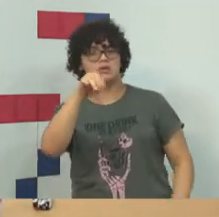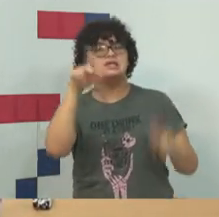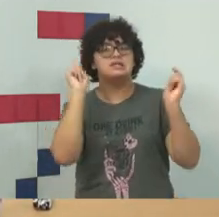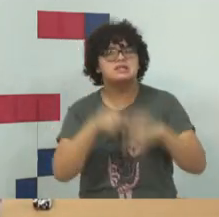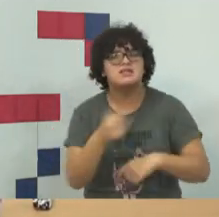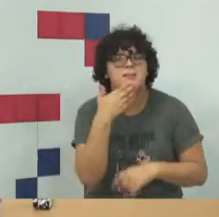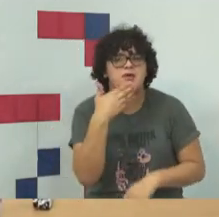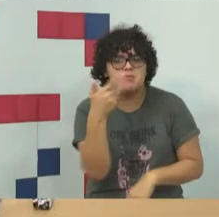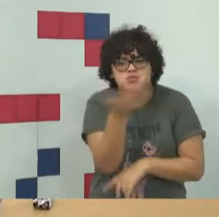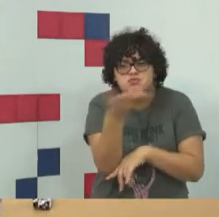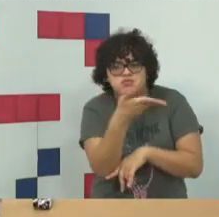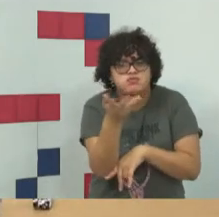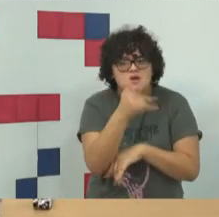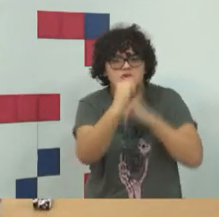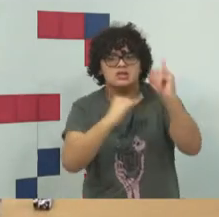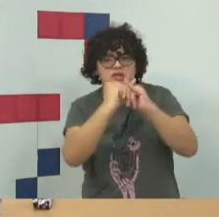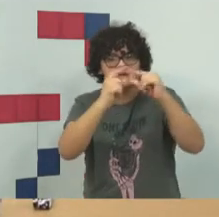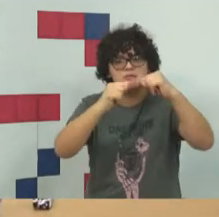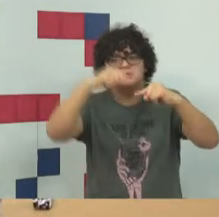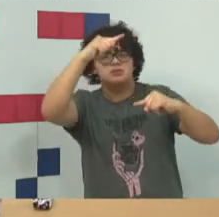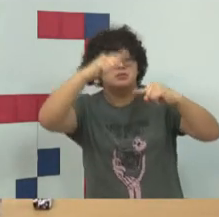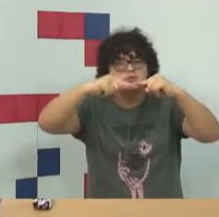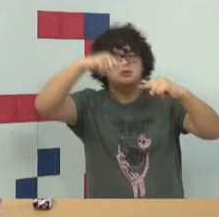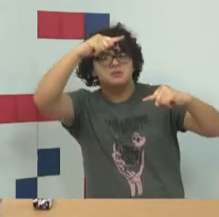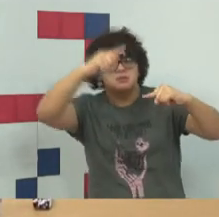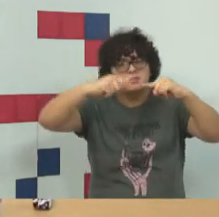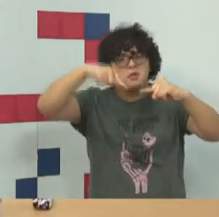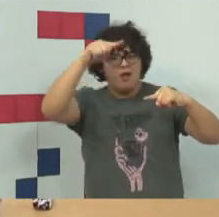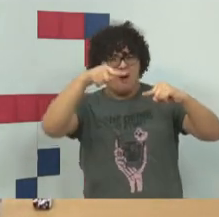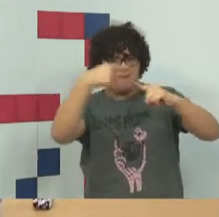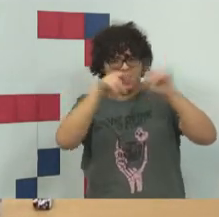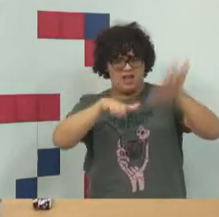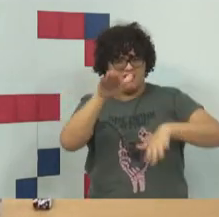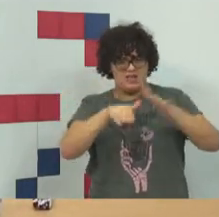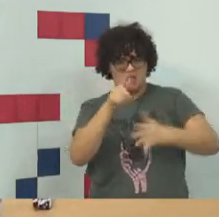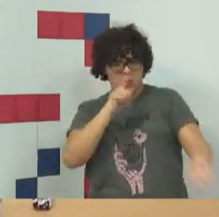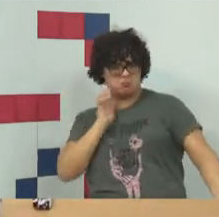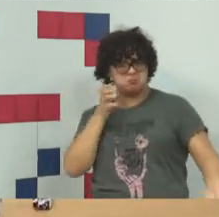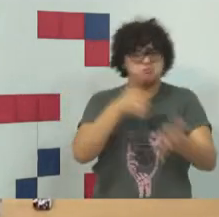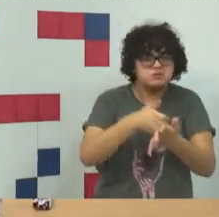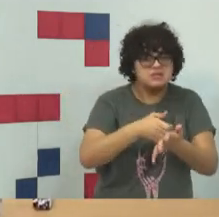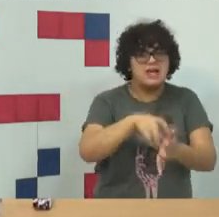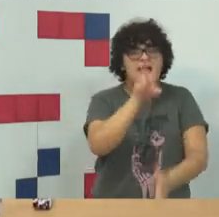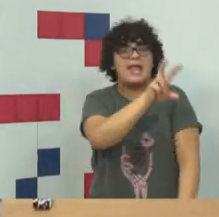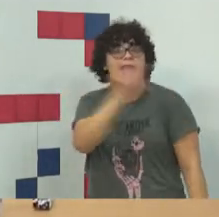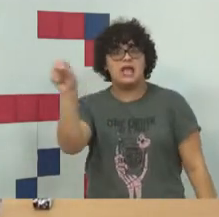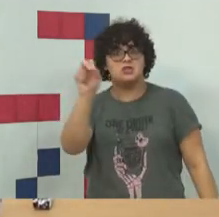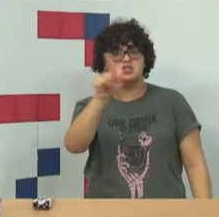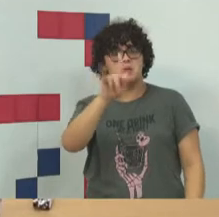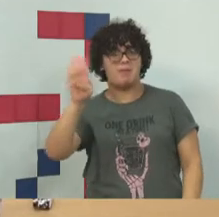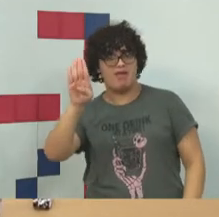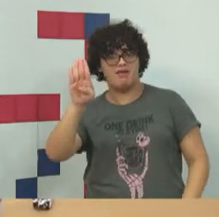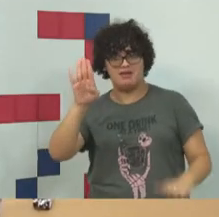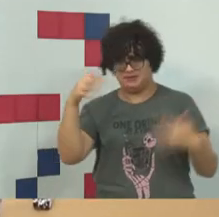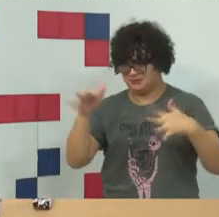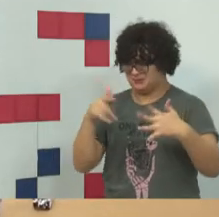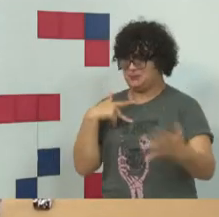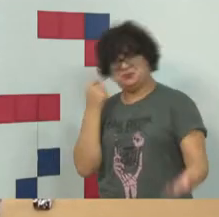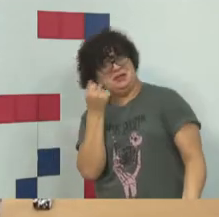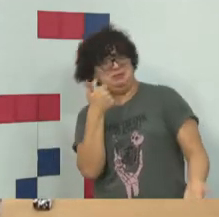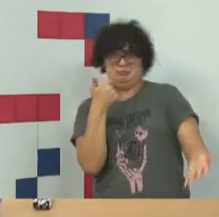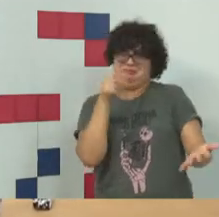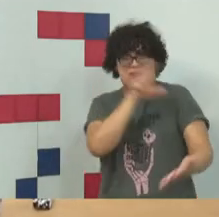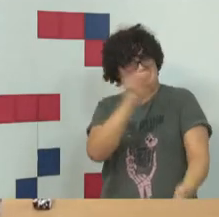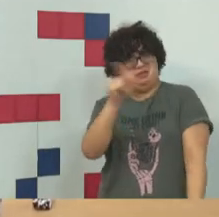a sua internet, você vai ver que a sua internet pica, oscila violentamente. Quando você faz o teste, ela já sai lá, 100 megas, se você contrata 100 megas,